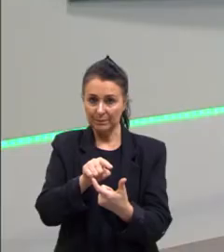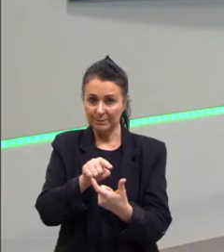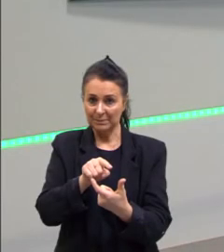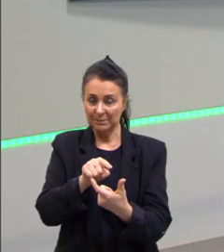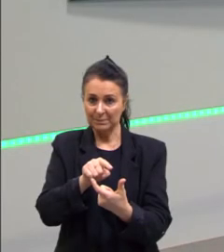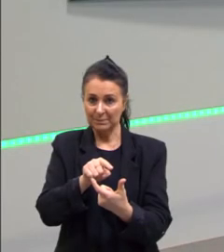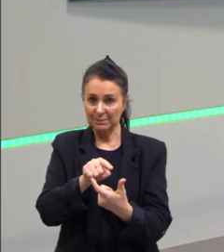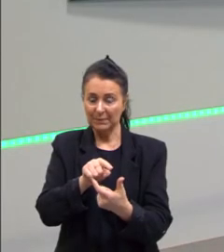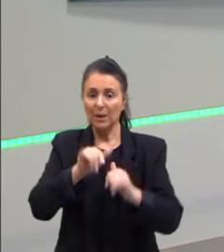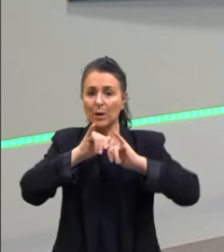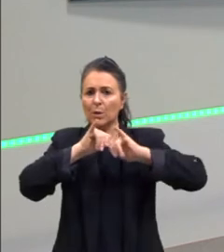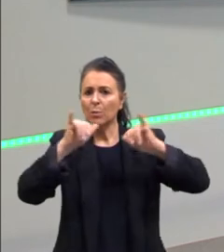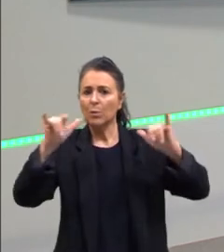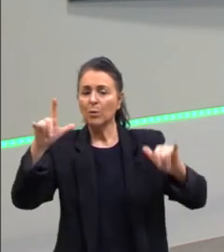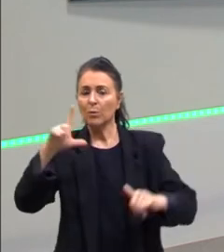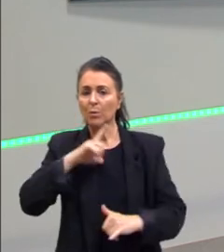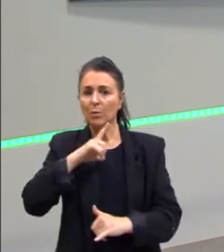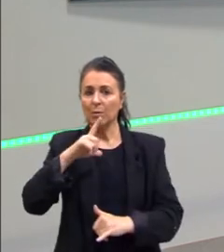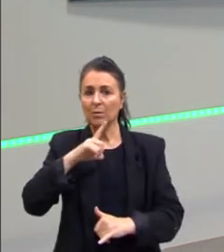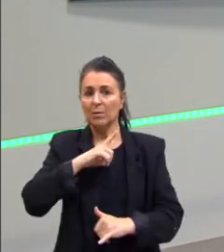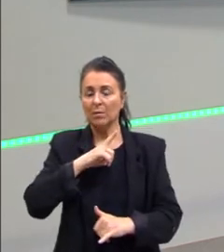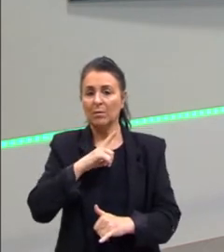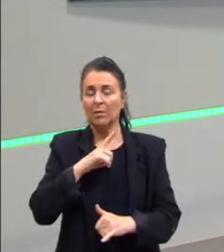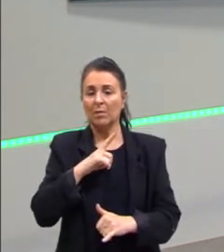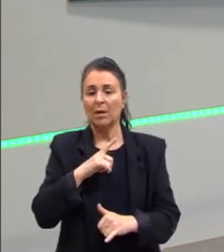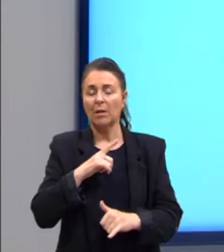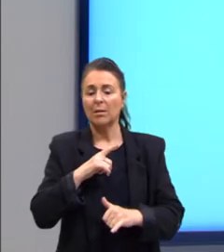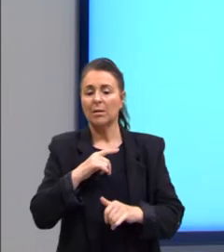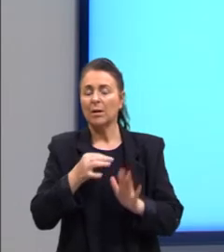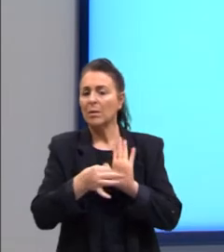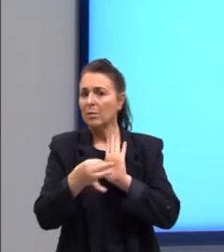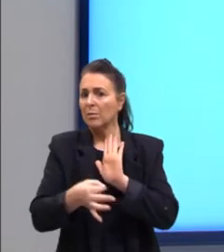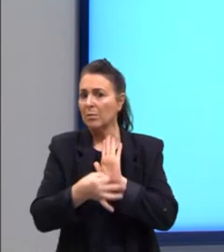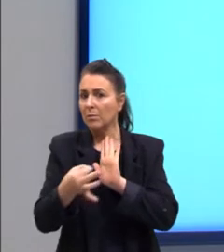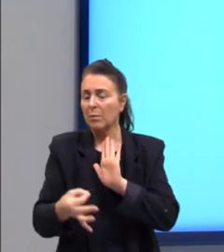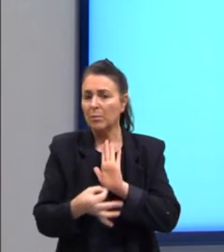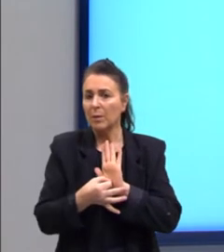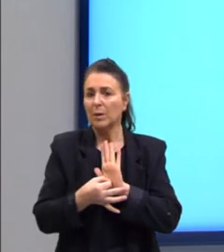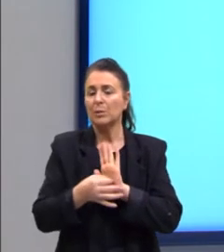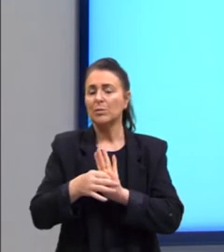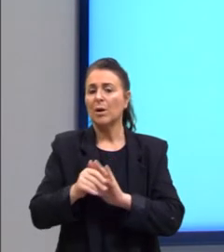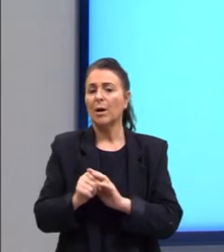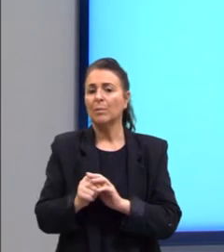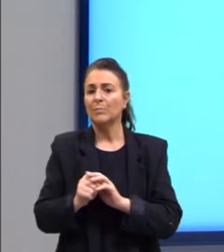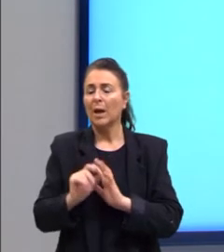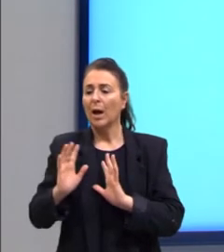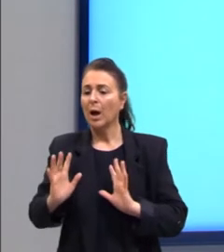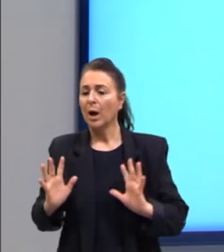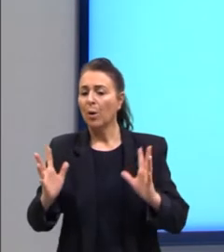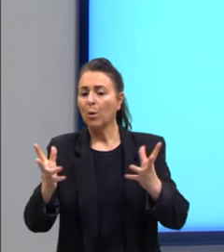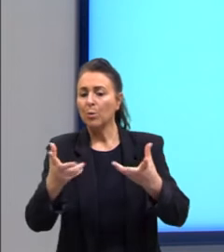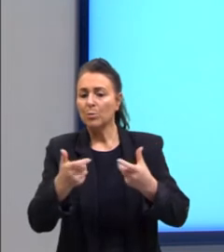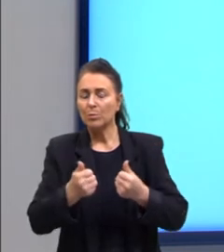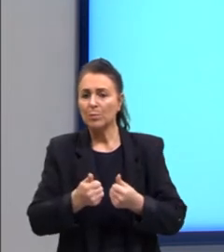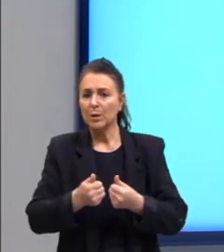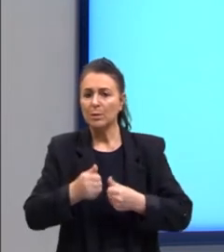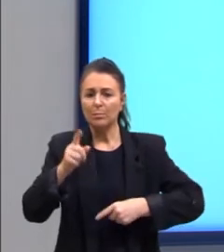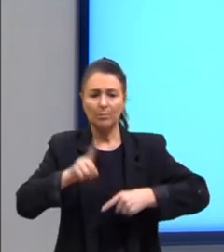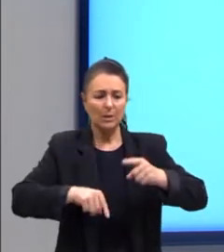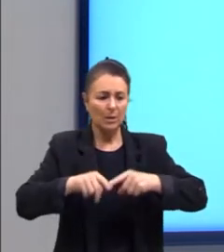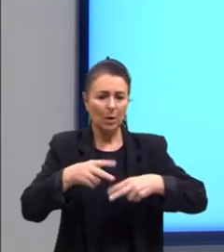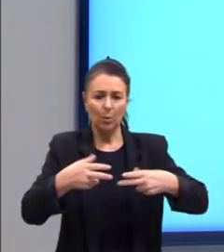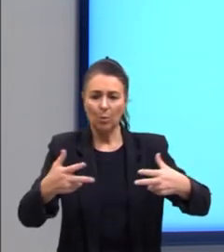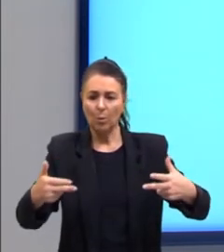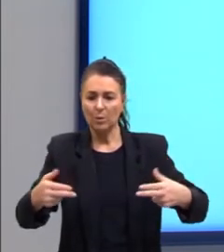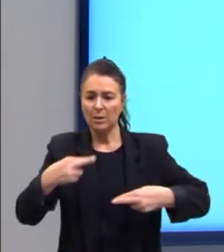No anúncio, nós temos ali, ele comenta sobre consumir... Ele comenta sobre produtos reciclados, que